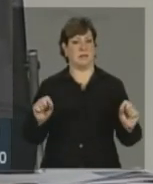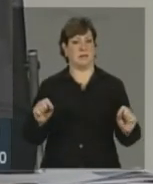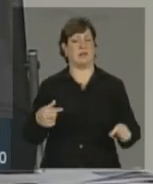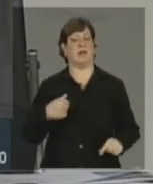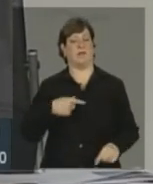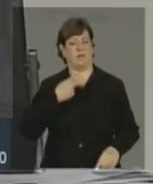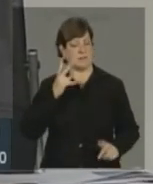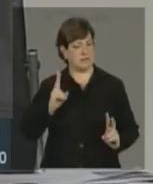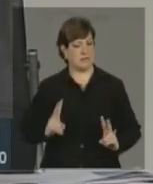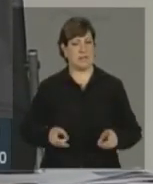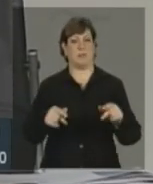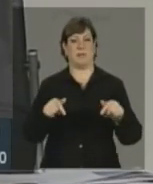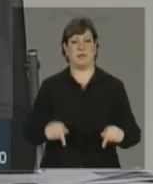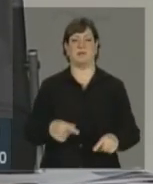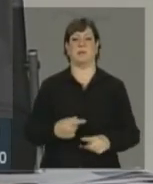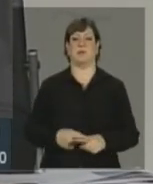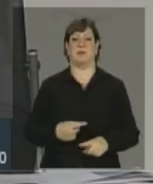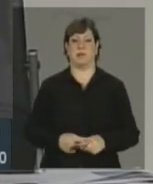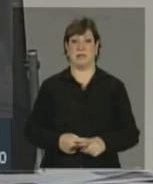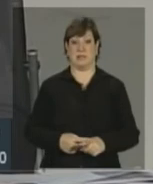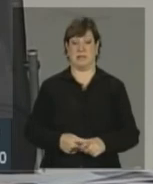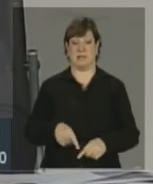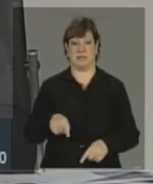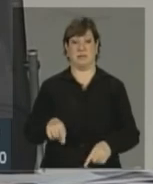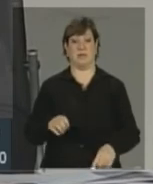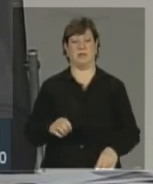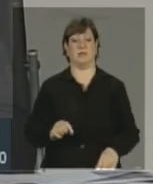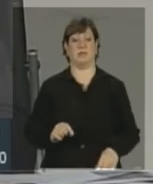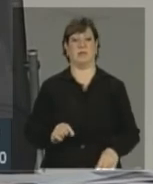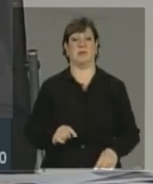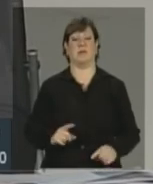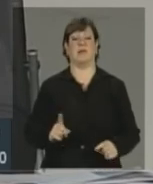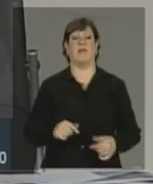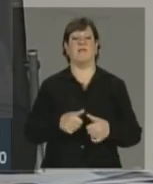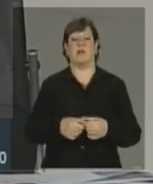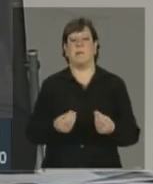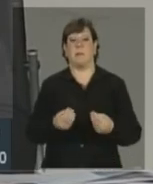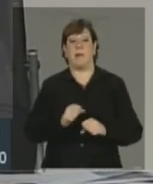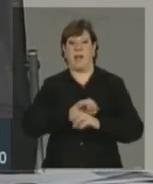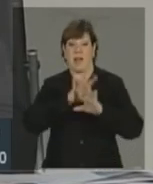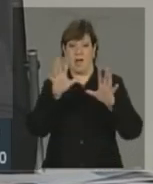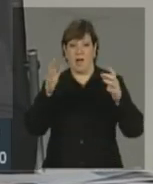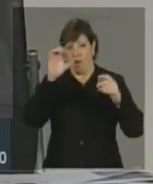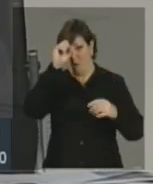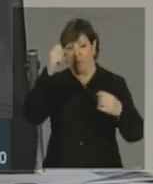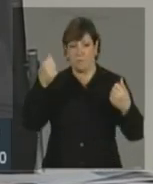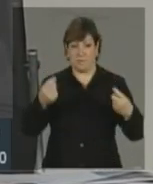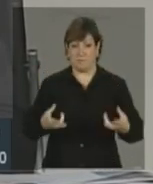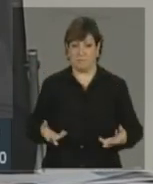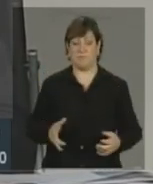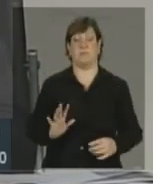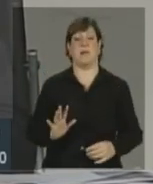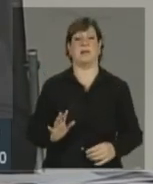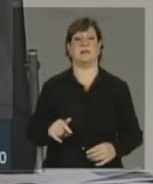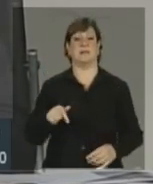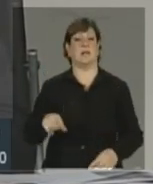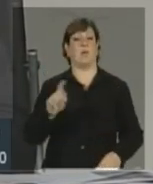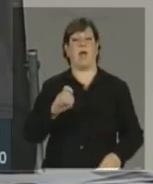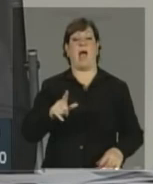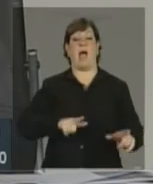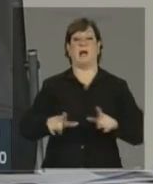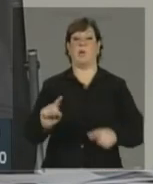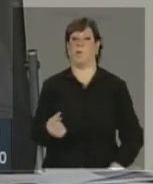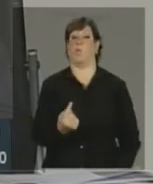reitero isso sempre porque, senão a análise não fica bem compreendida. Não há ação única